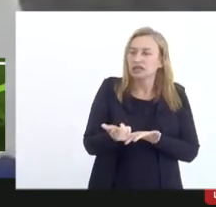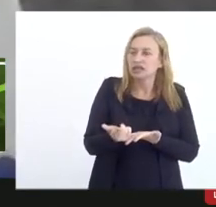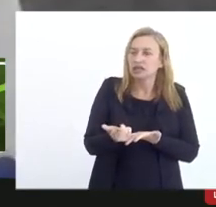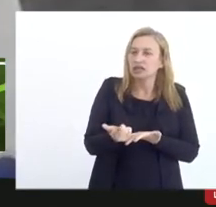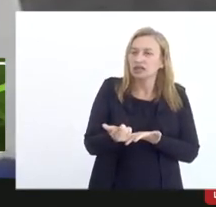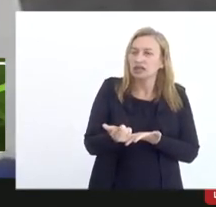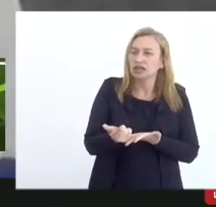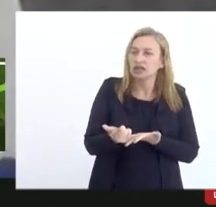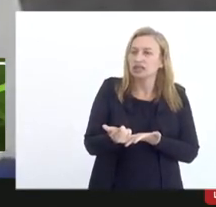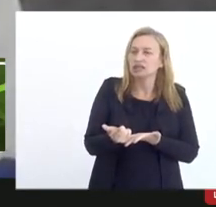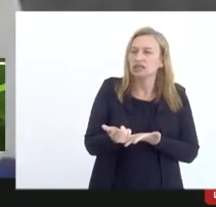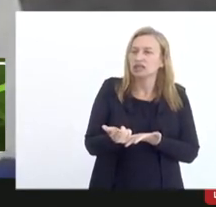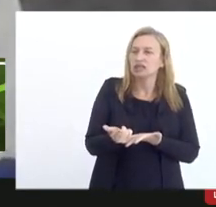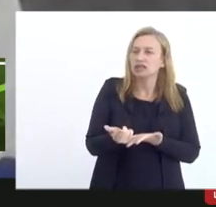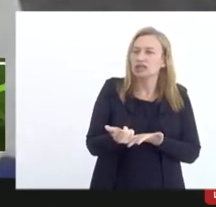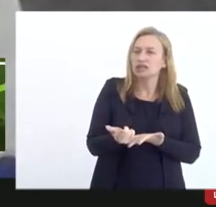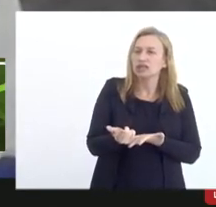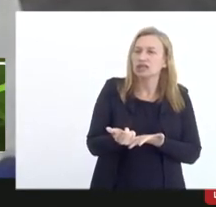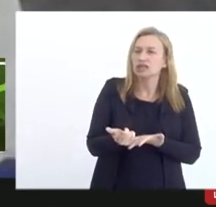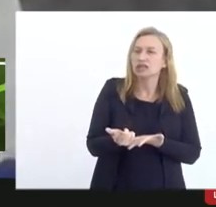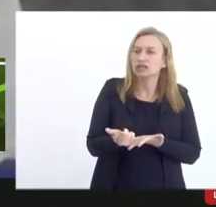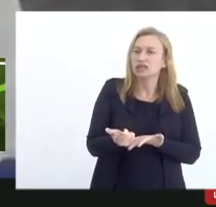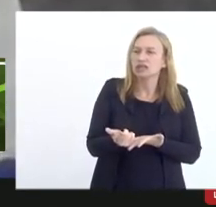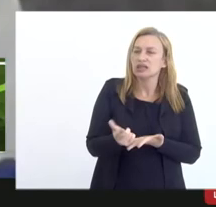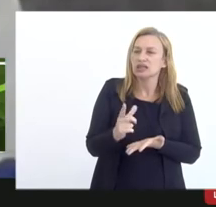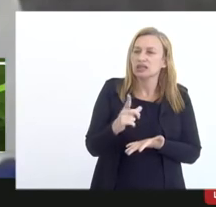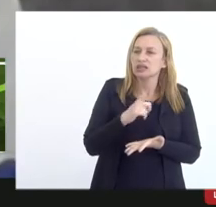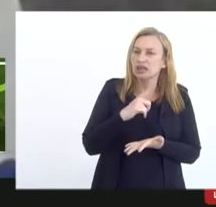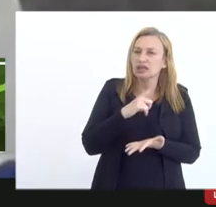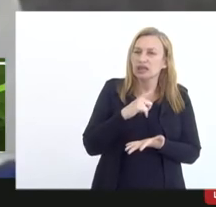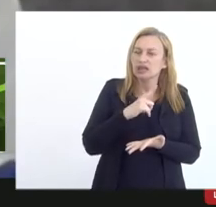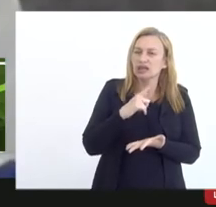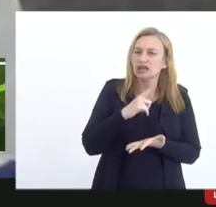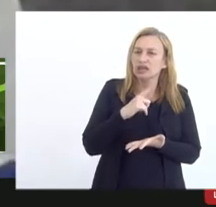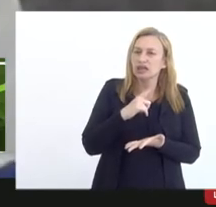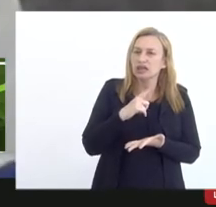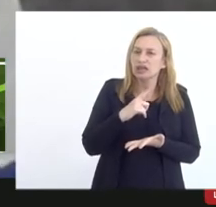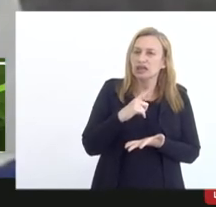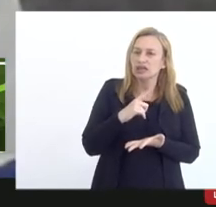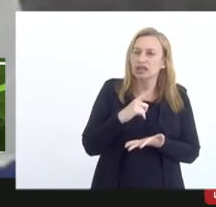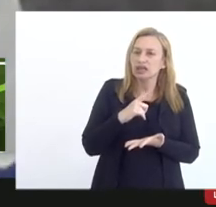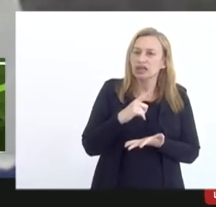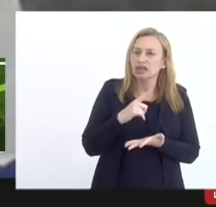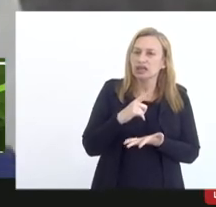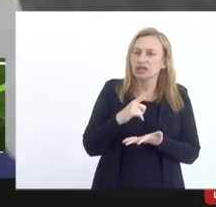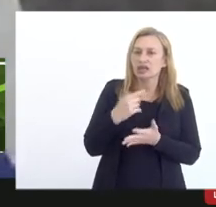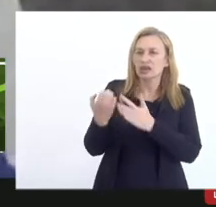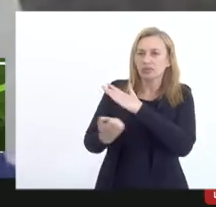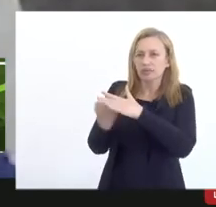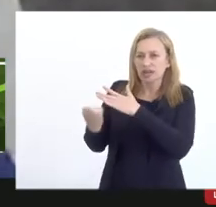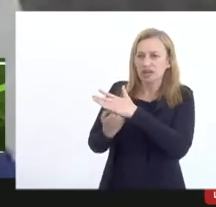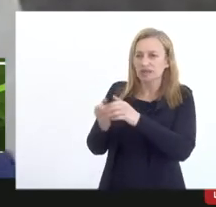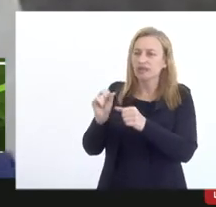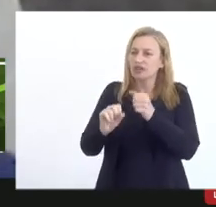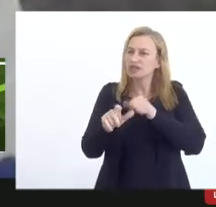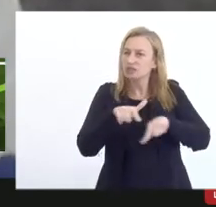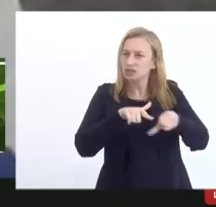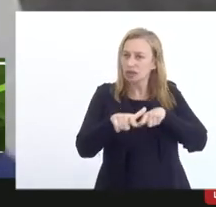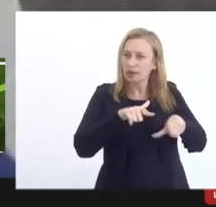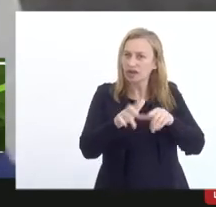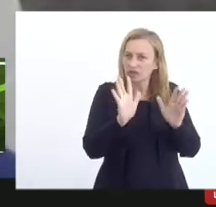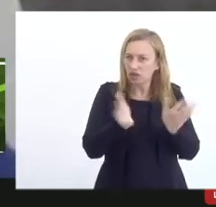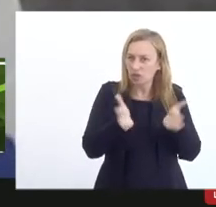desobrigado né a esse tipo de prestação de contas né atual